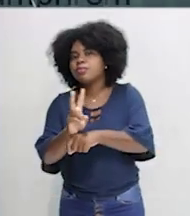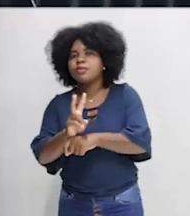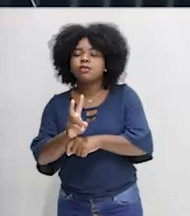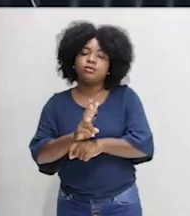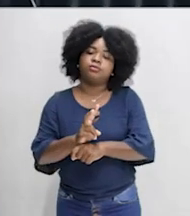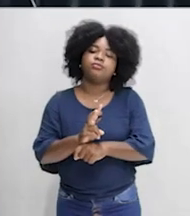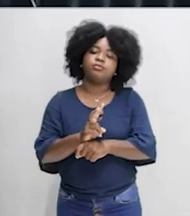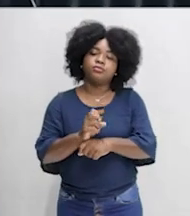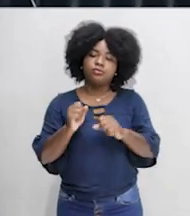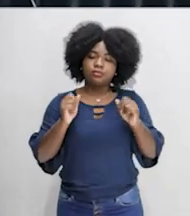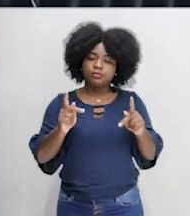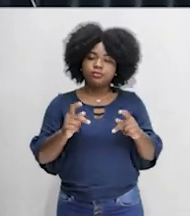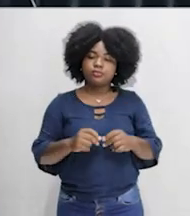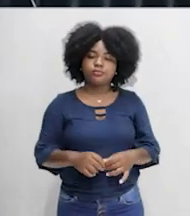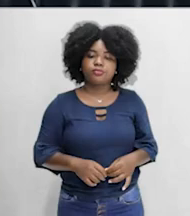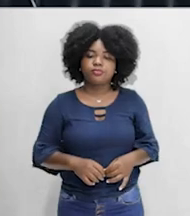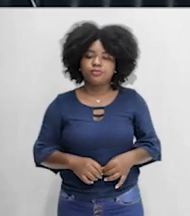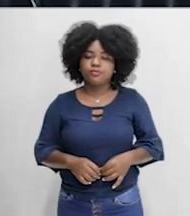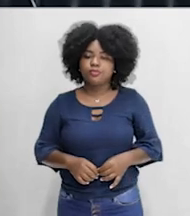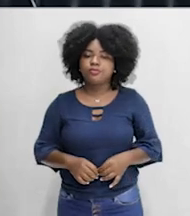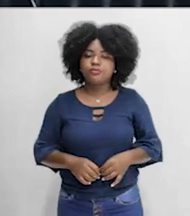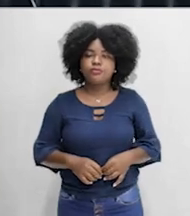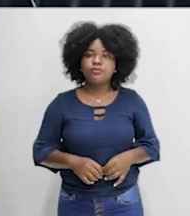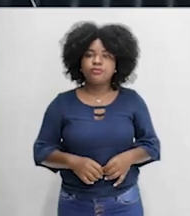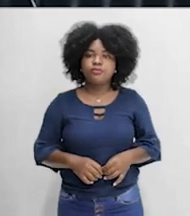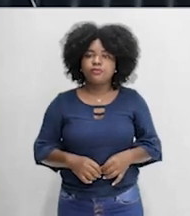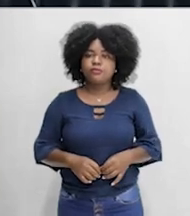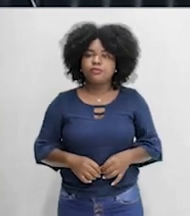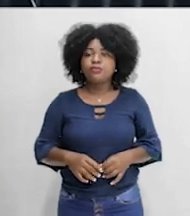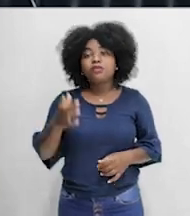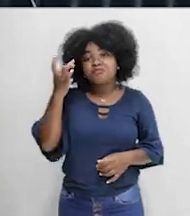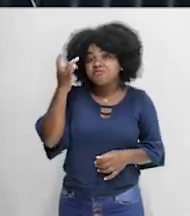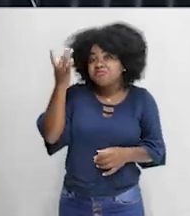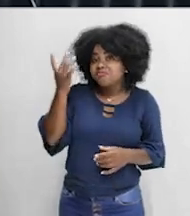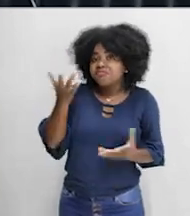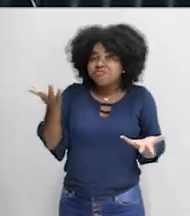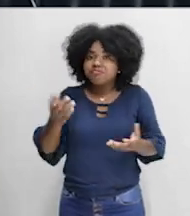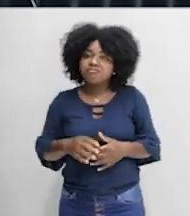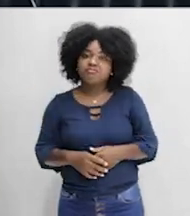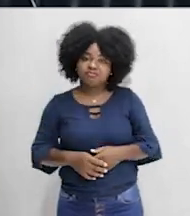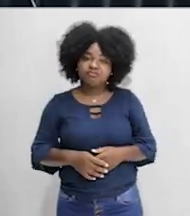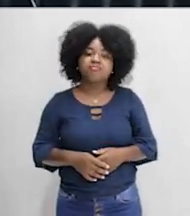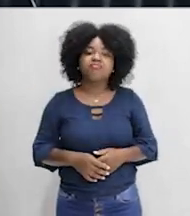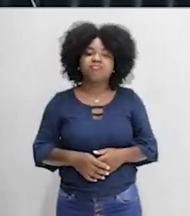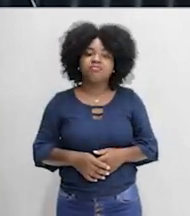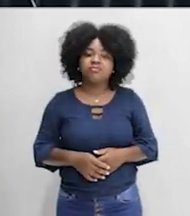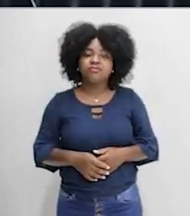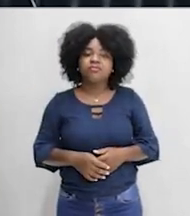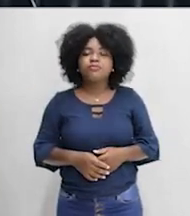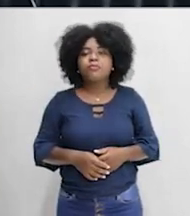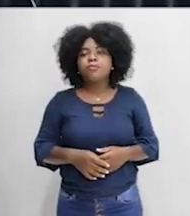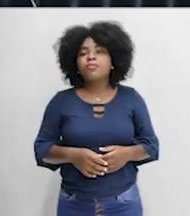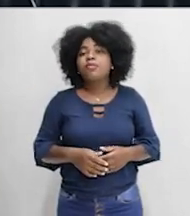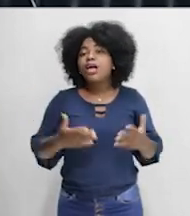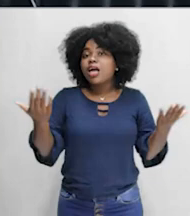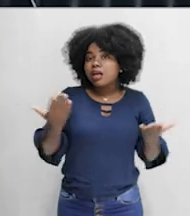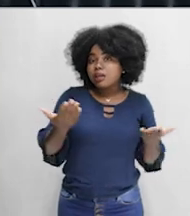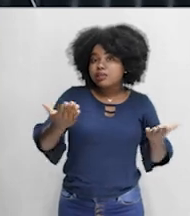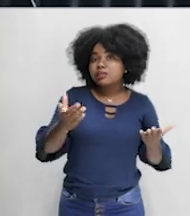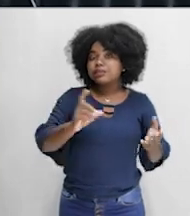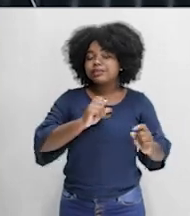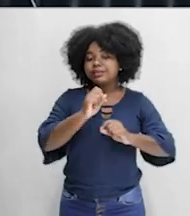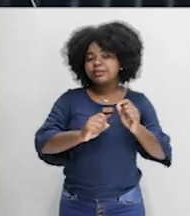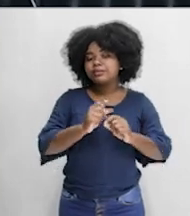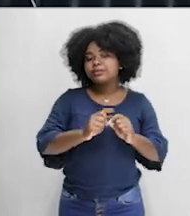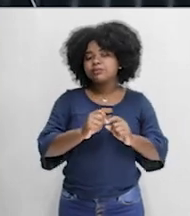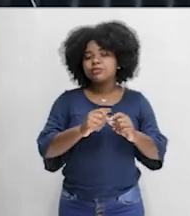que descumprirem tais legislações. Beleza, né, Max? Facinho. Agora já pode evoluir. Posso? E aí, galera, quando a gente